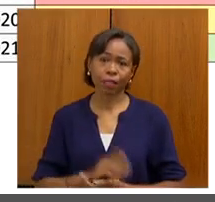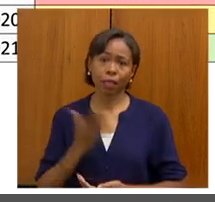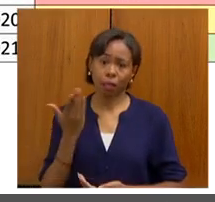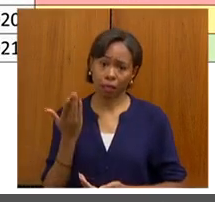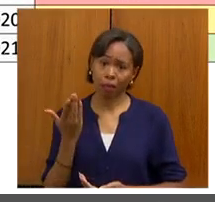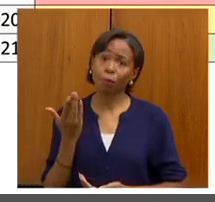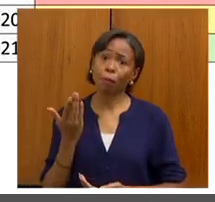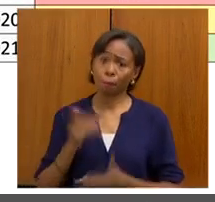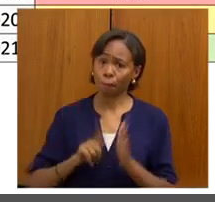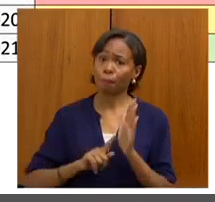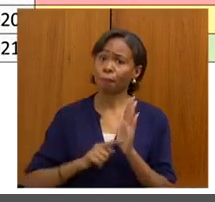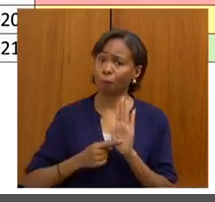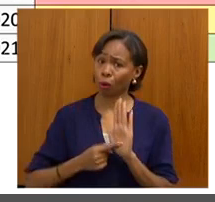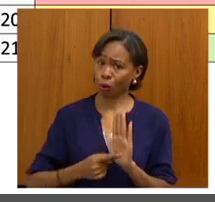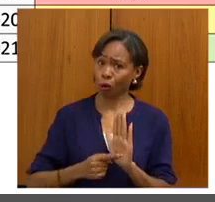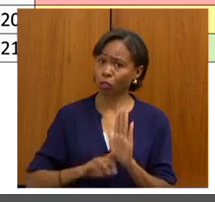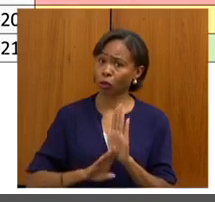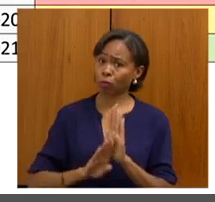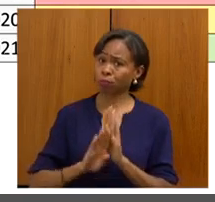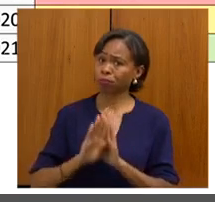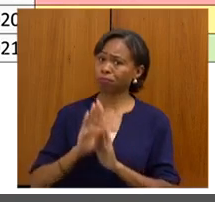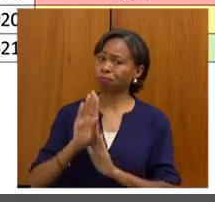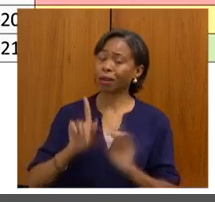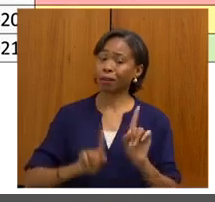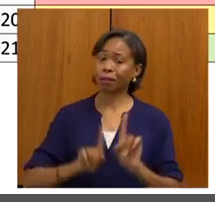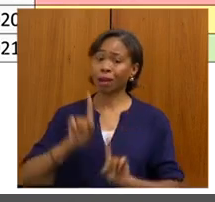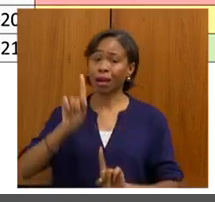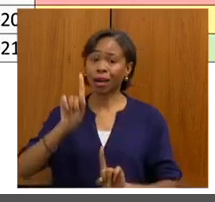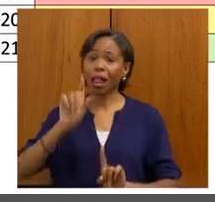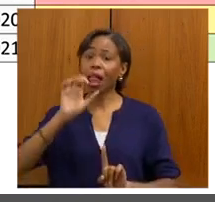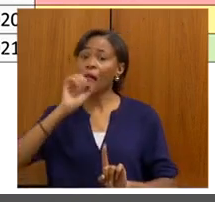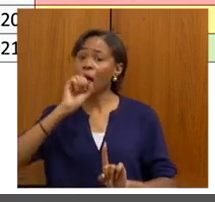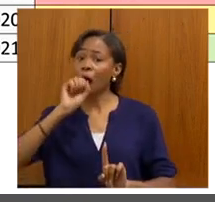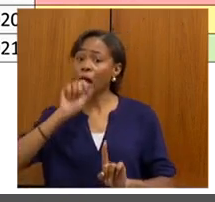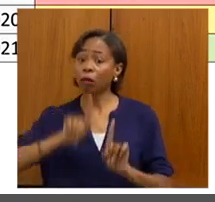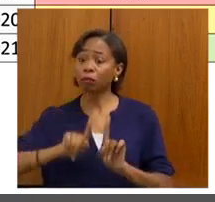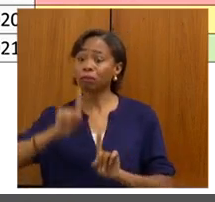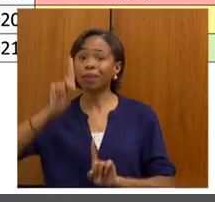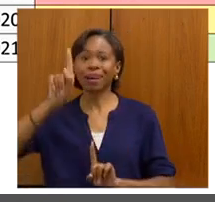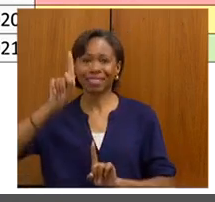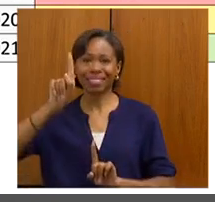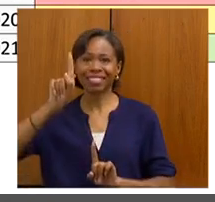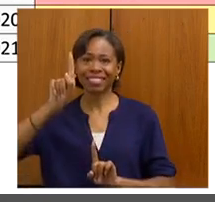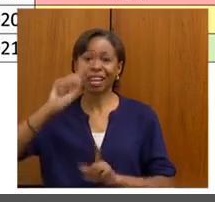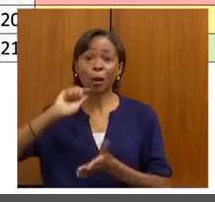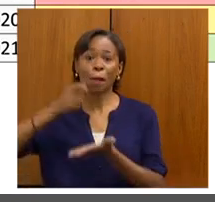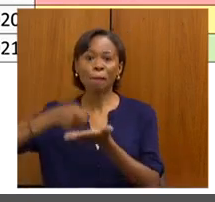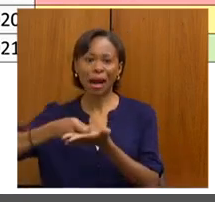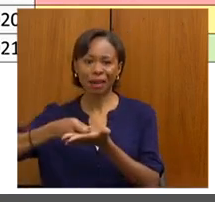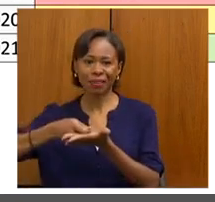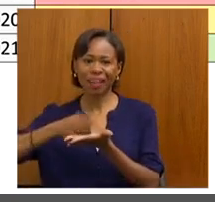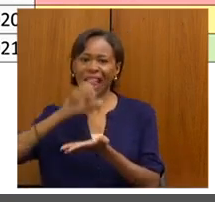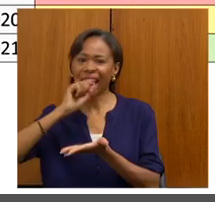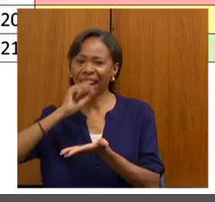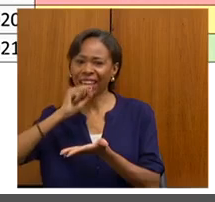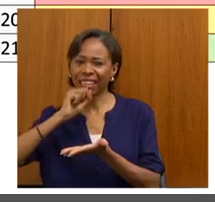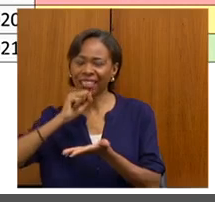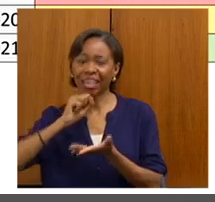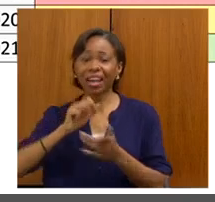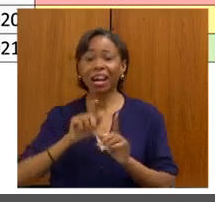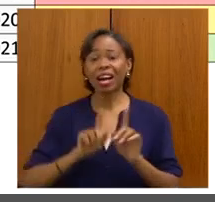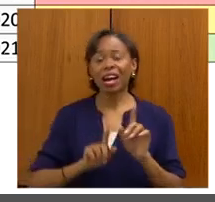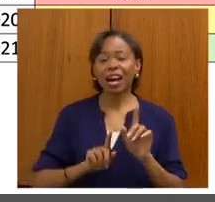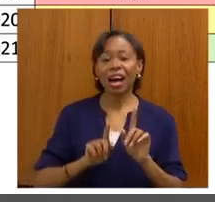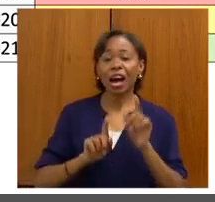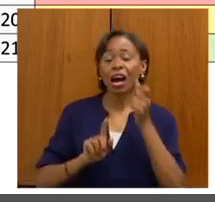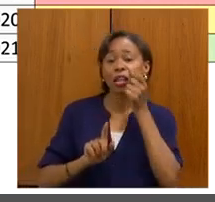crescimento. Pela primeira vez, o laranja está maior que o azul. O laranja é o pago. O azul é o empenhado. Então, ano passado, além dos